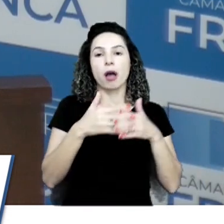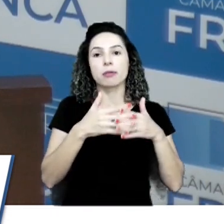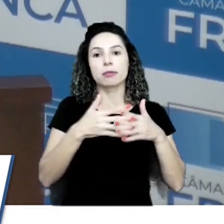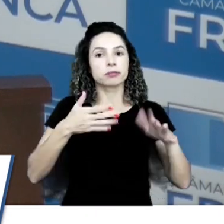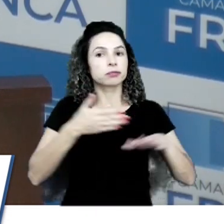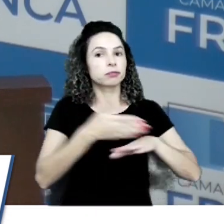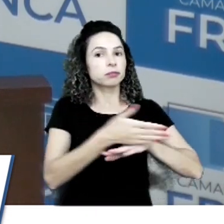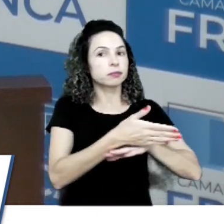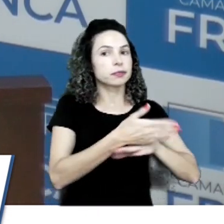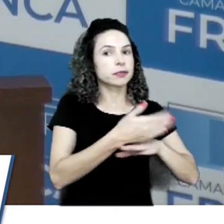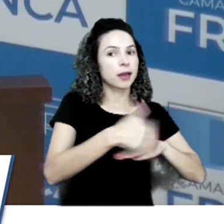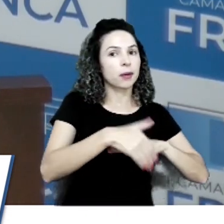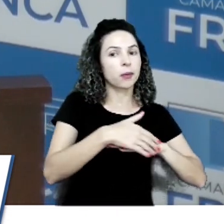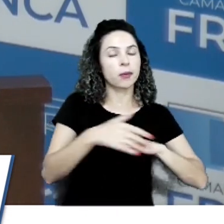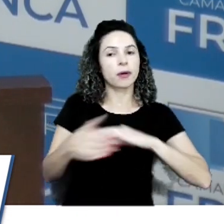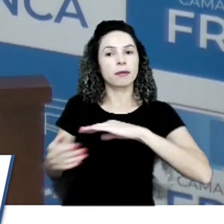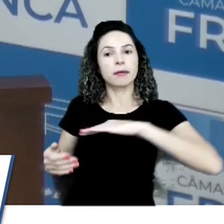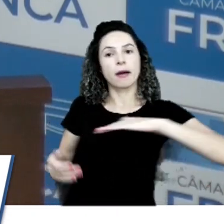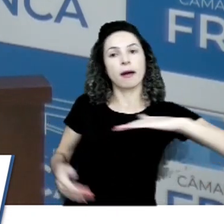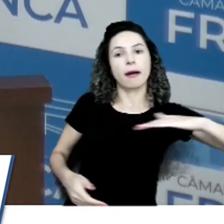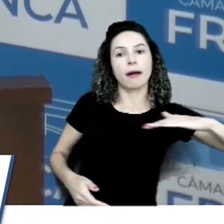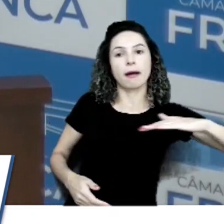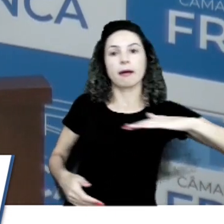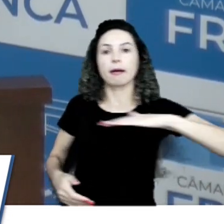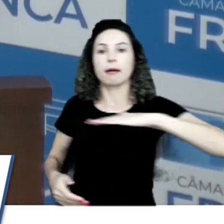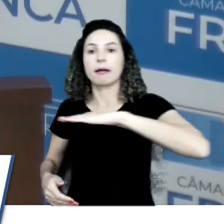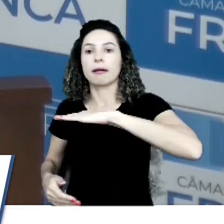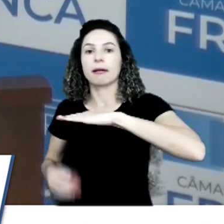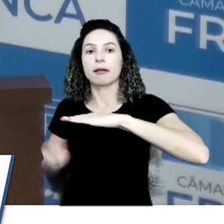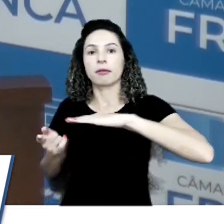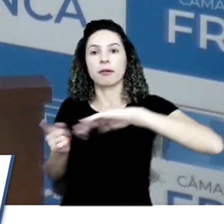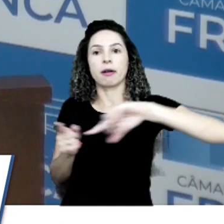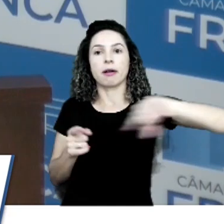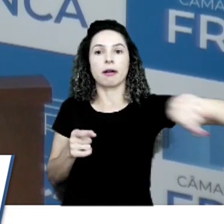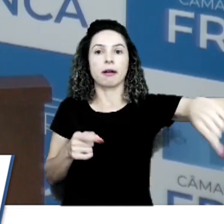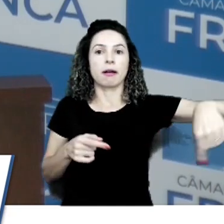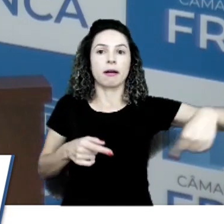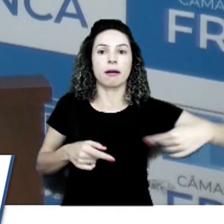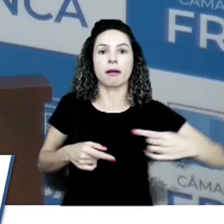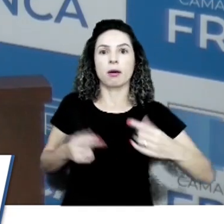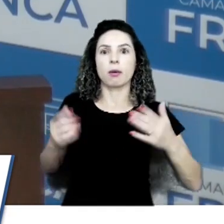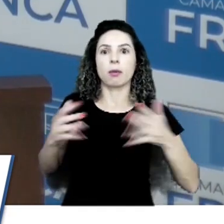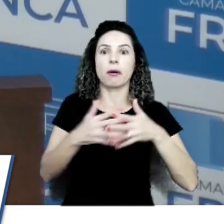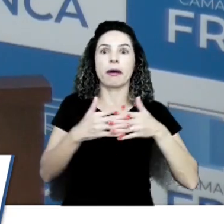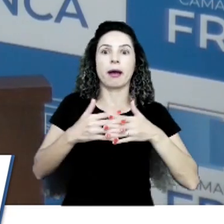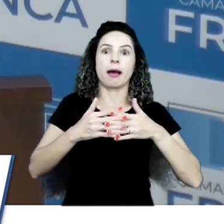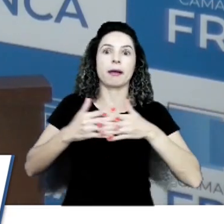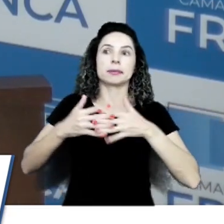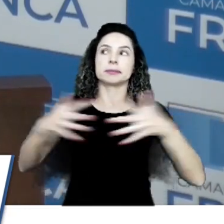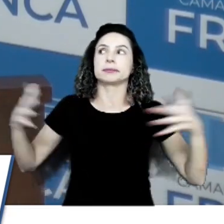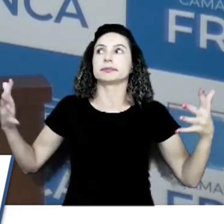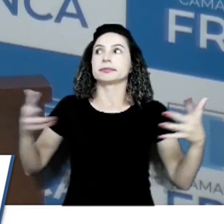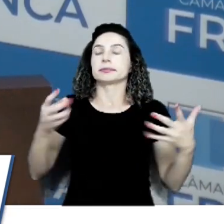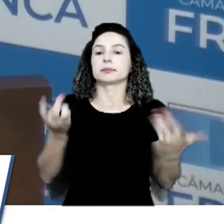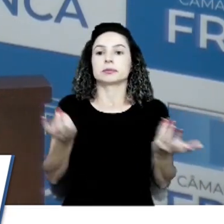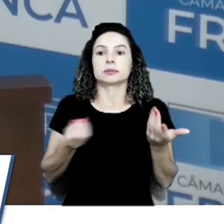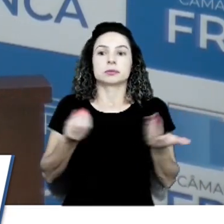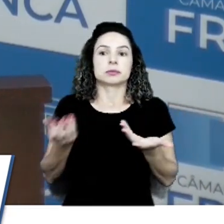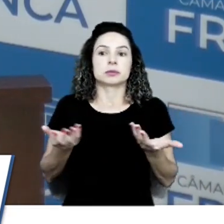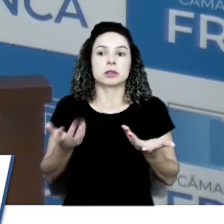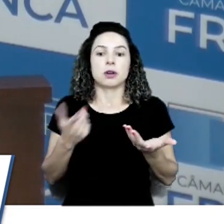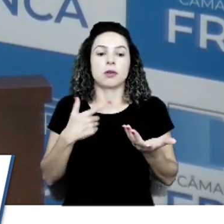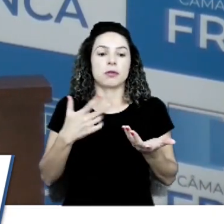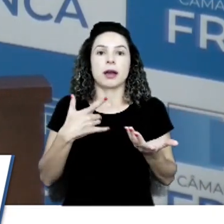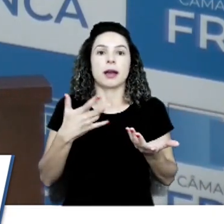Vai de ré, volta de frente, vai fazer manobra lá no fundo, um caminhão daquele tamanho? Ou vai levar, vai pegar os meninos que